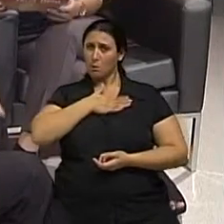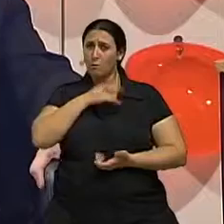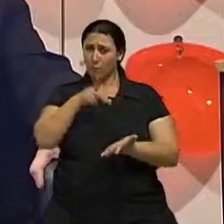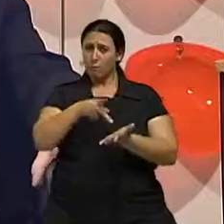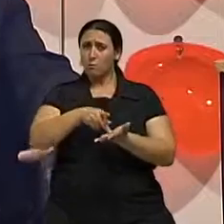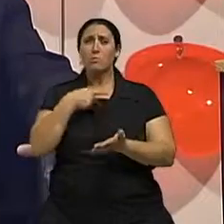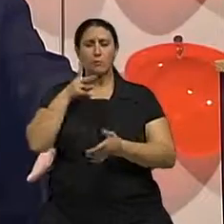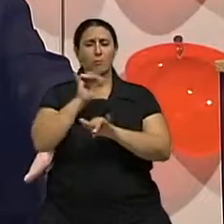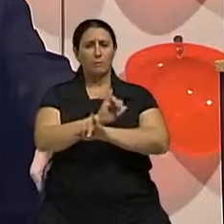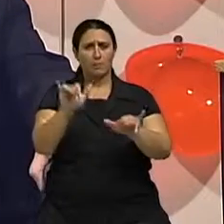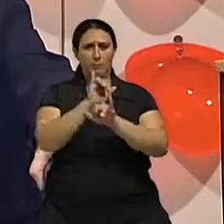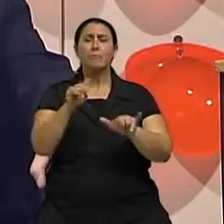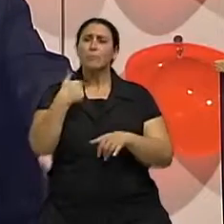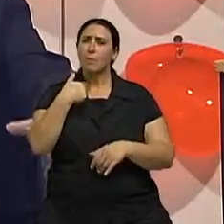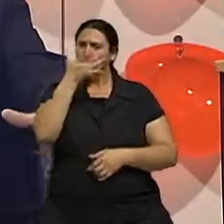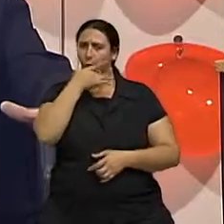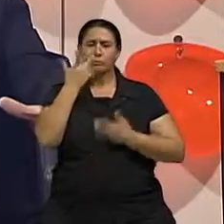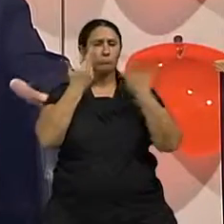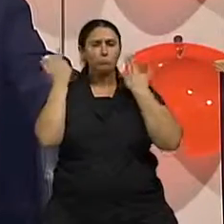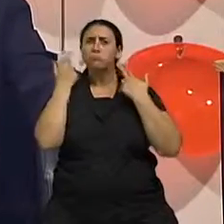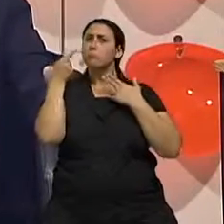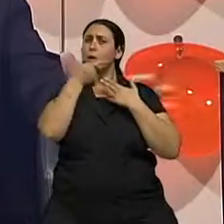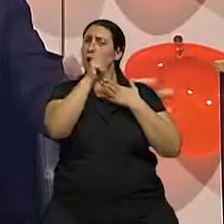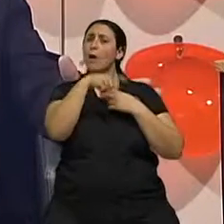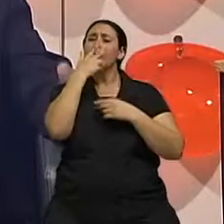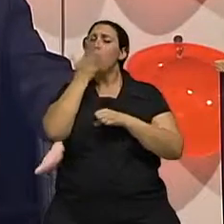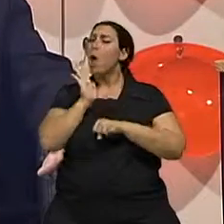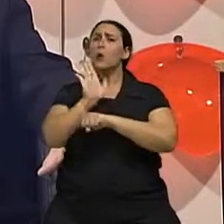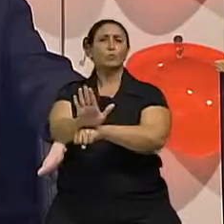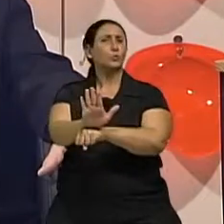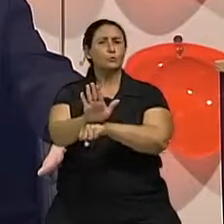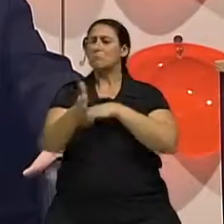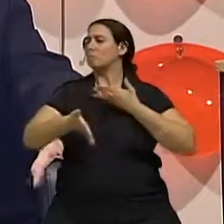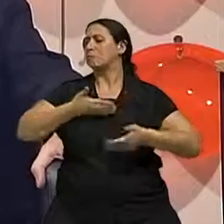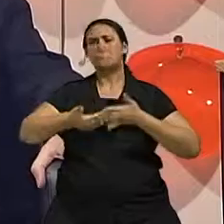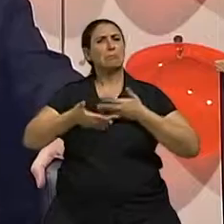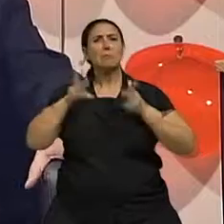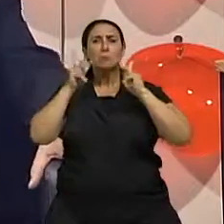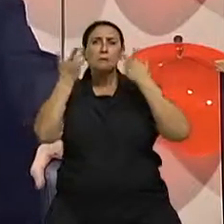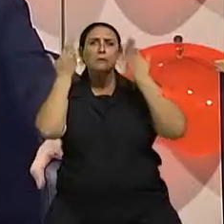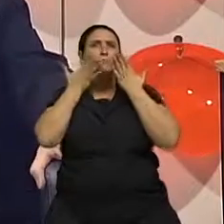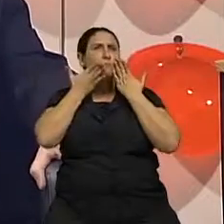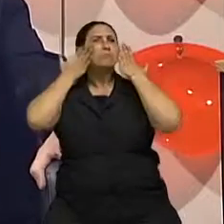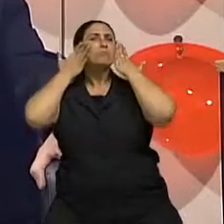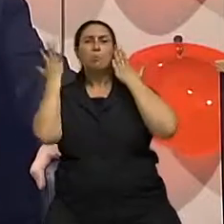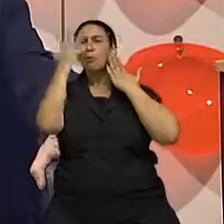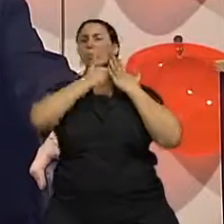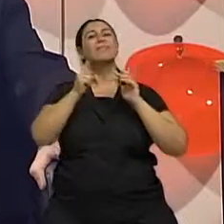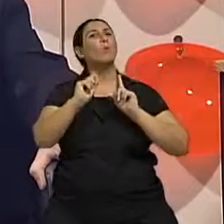considero a cirurgia plástica como uma cirurgia reparadora em todos os níveis. Em todos os sentidos. Em os níveis. Existe,